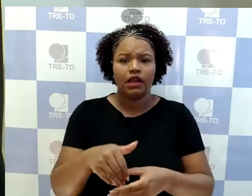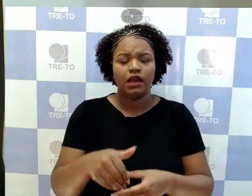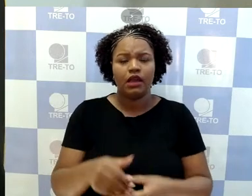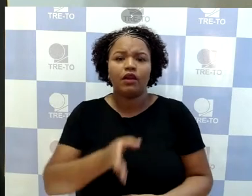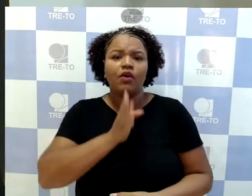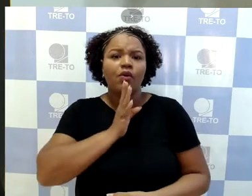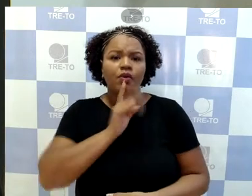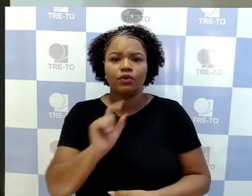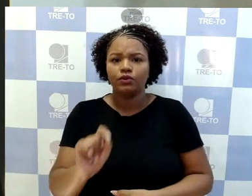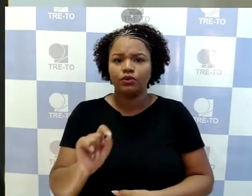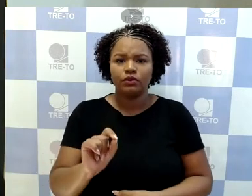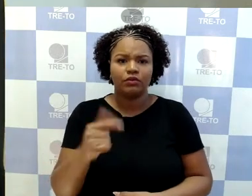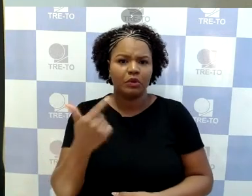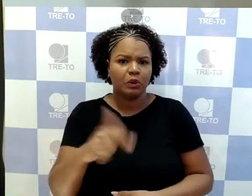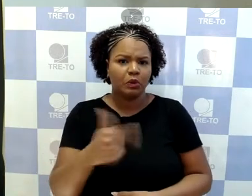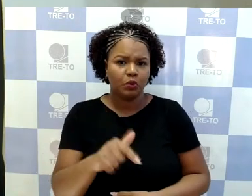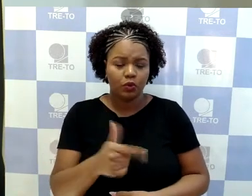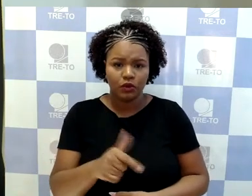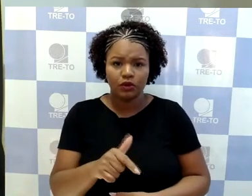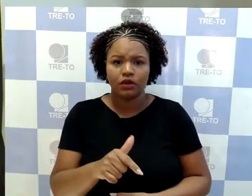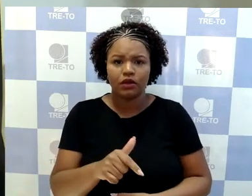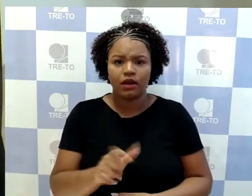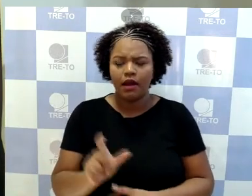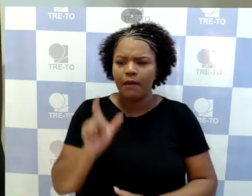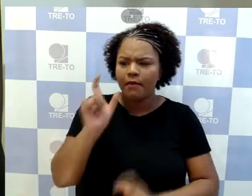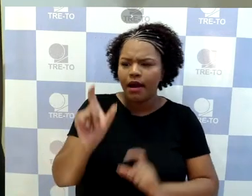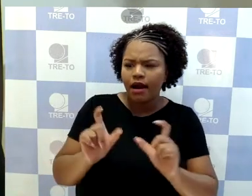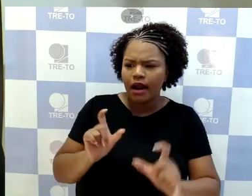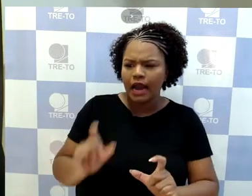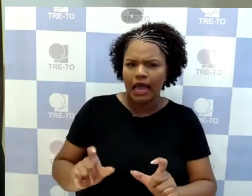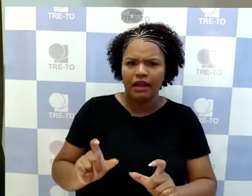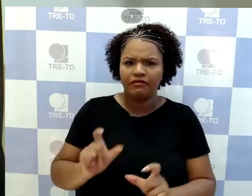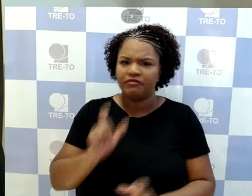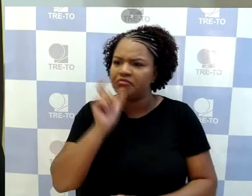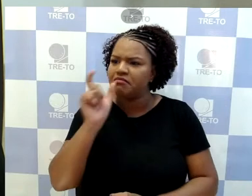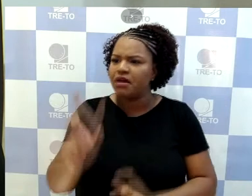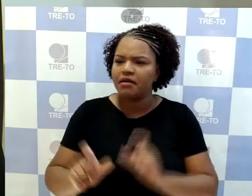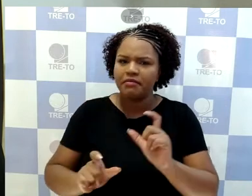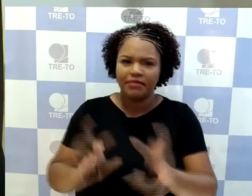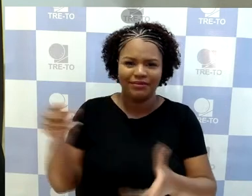vista que as palavras que foram lançadas no vídeo,